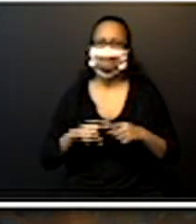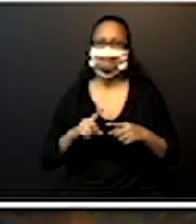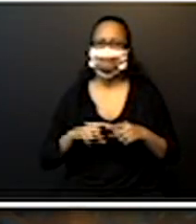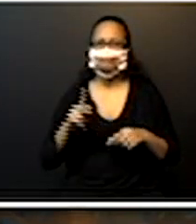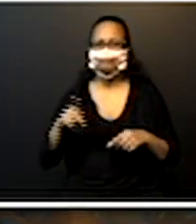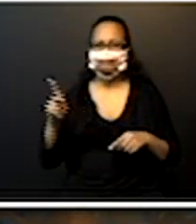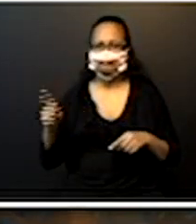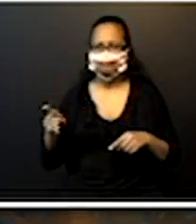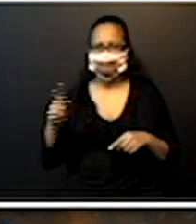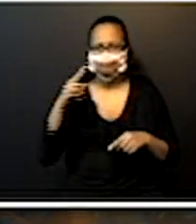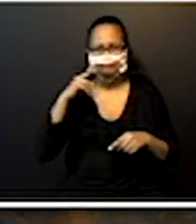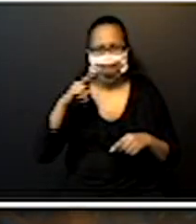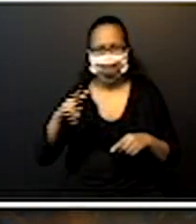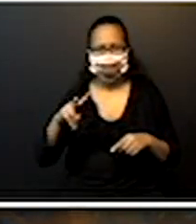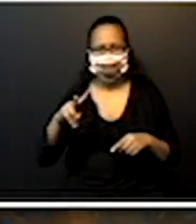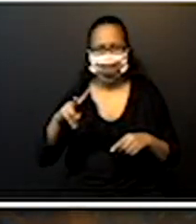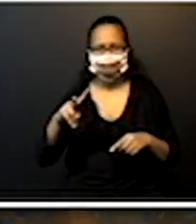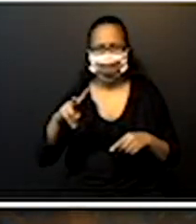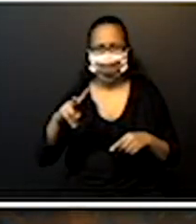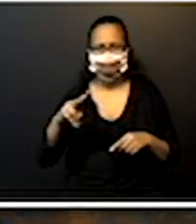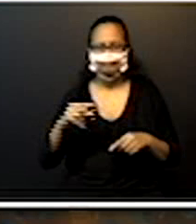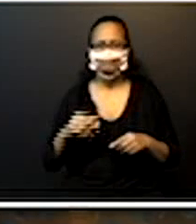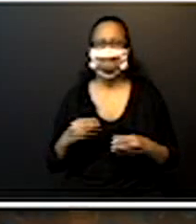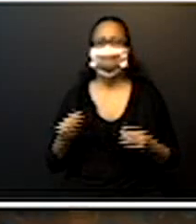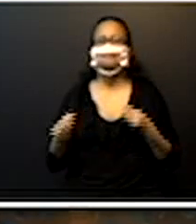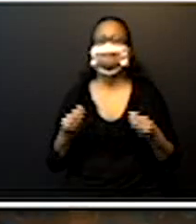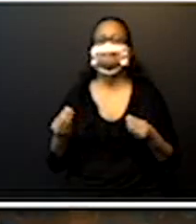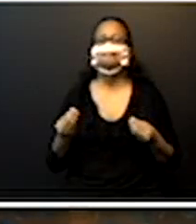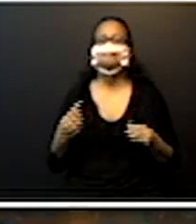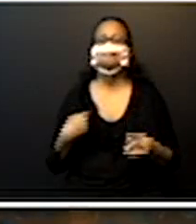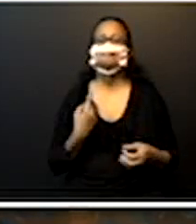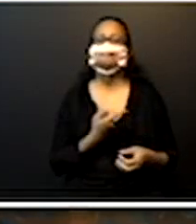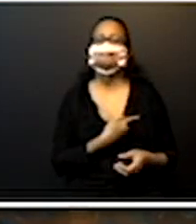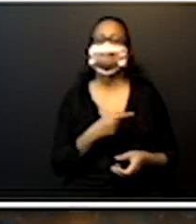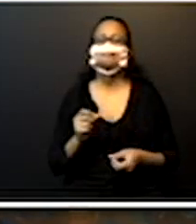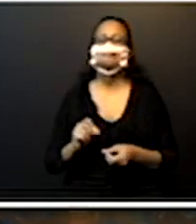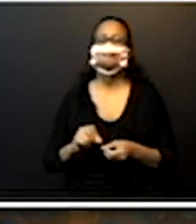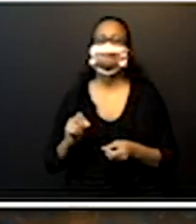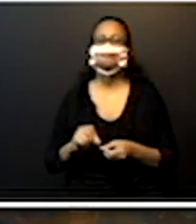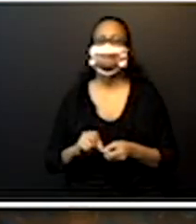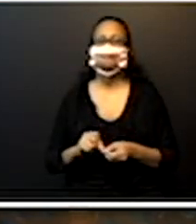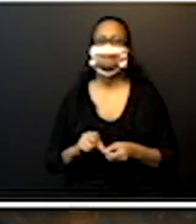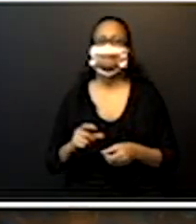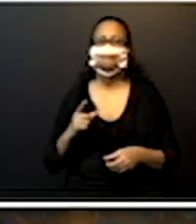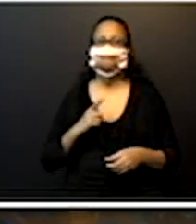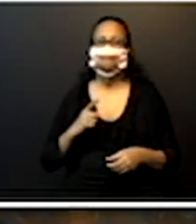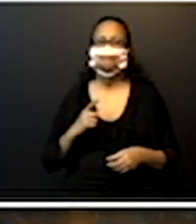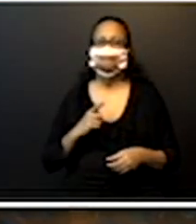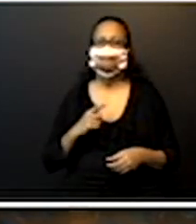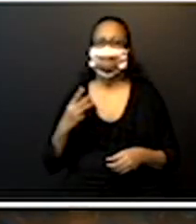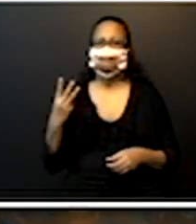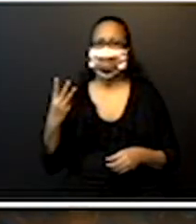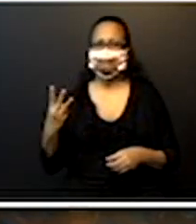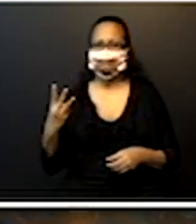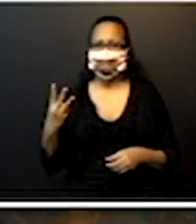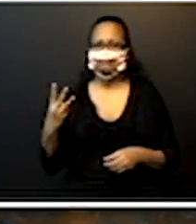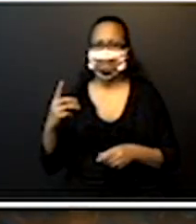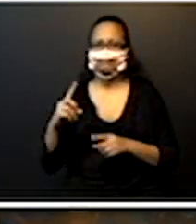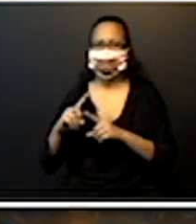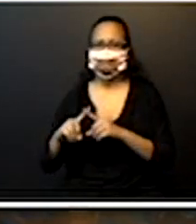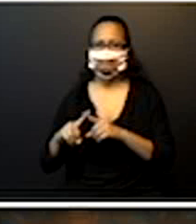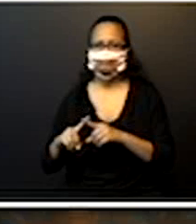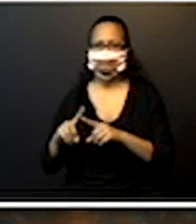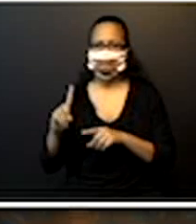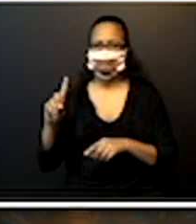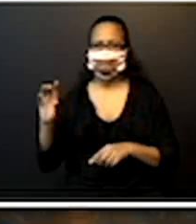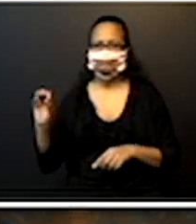Caprichadinho aí. Então, como que nós vamos fazer? Eu tenho 3 vezes 100.